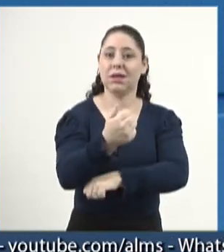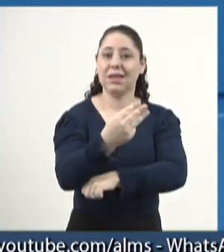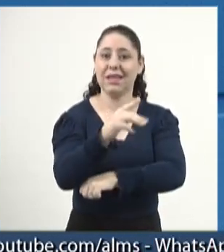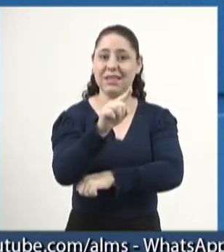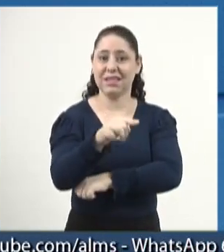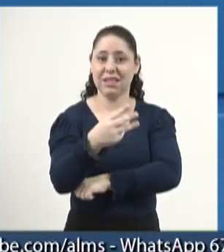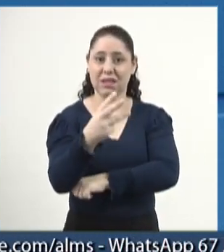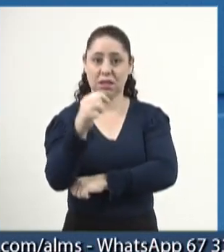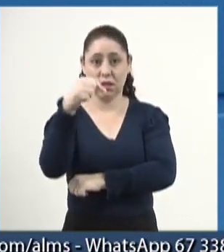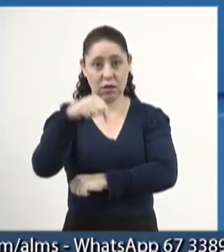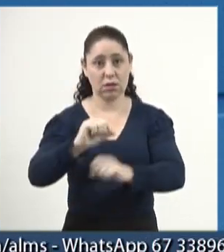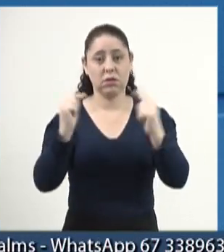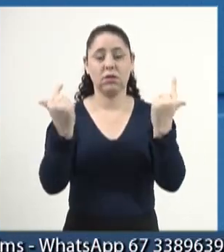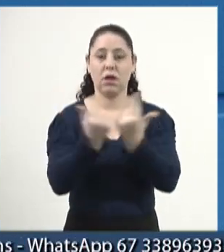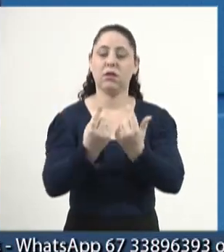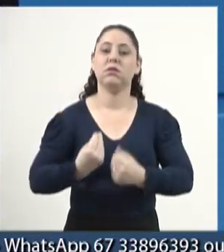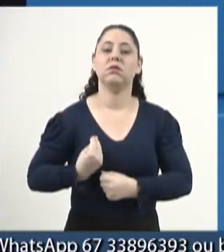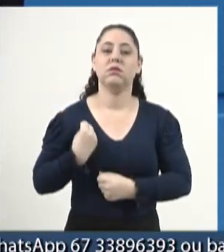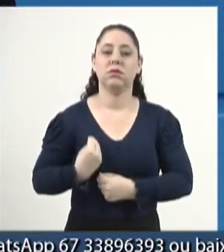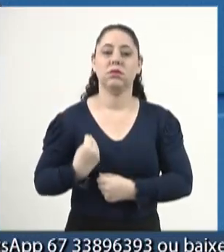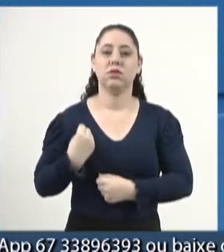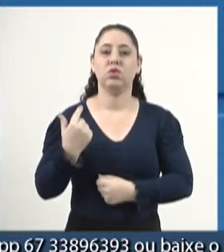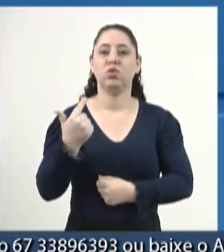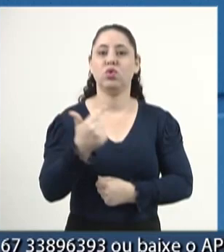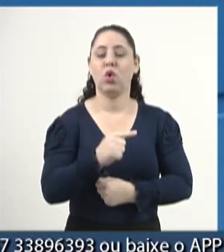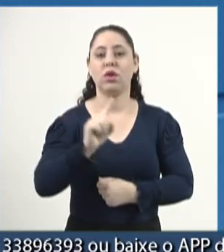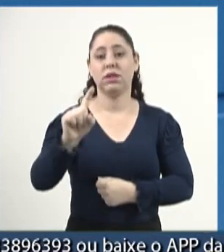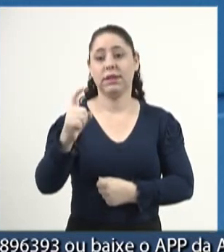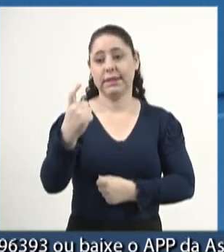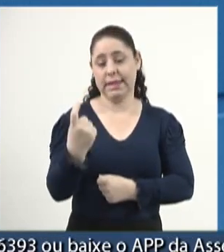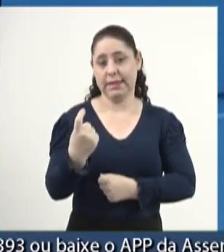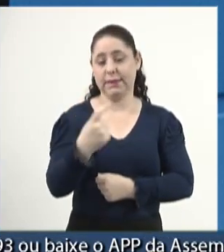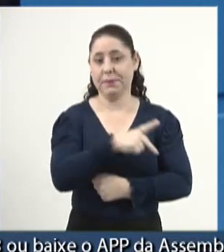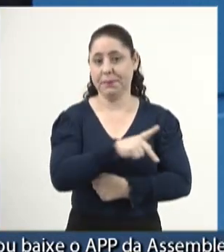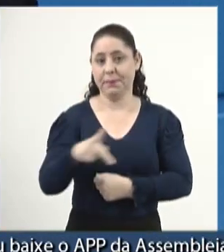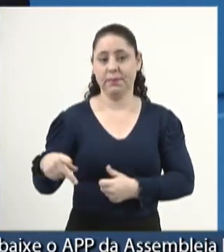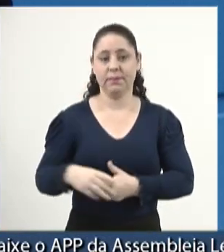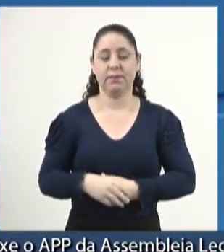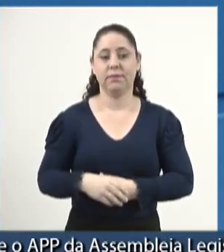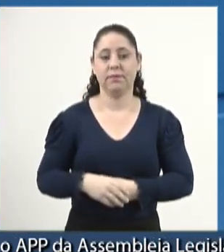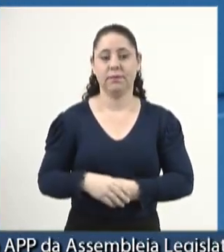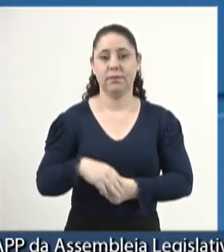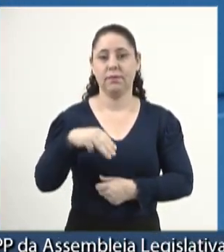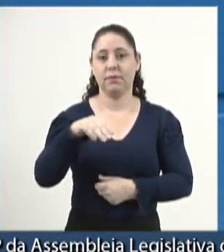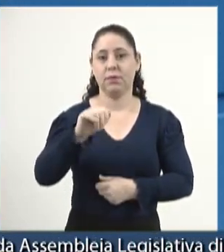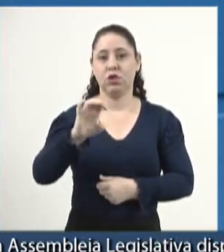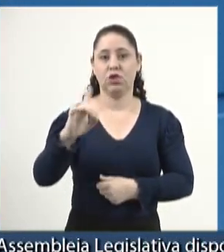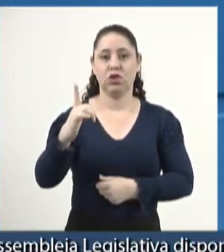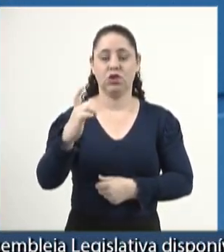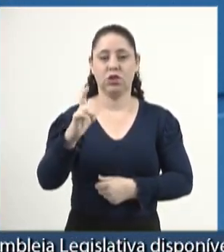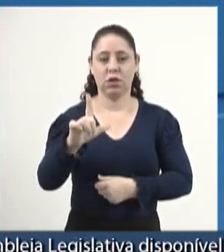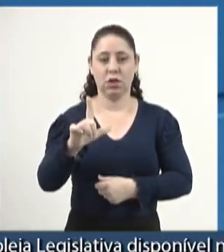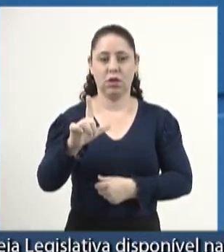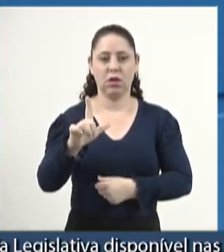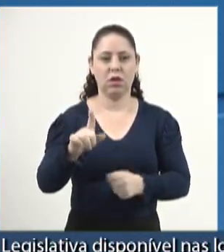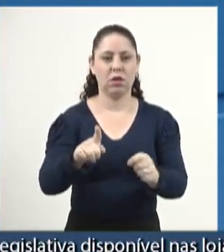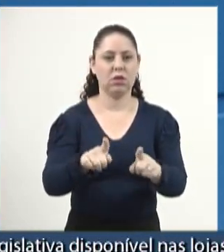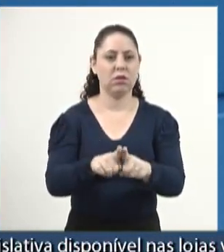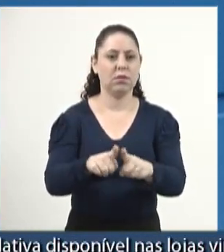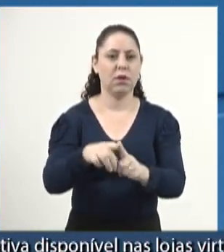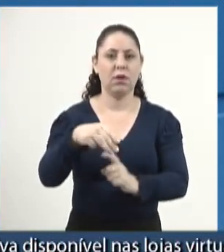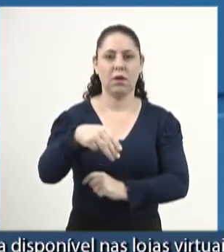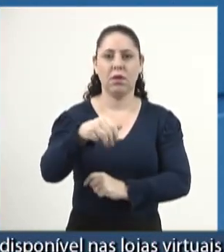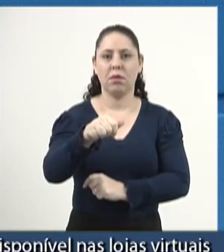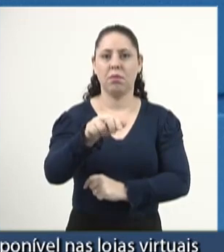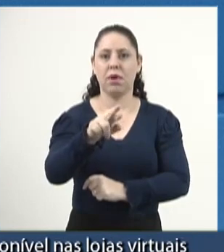Assembleia, com a presença dos dois ex-presidentes, Michel Temer e Mário Abdo, famoso